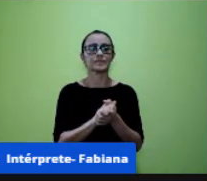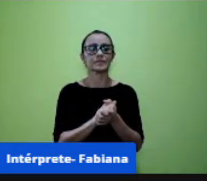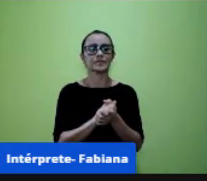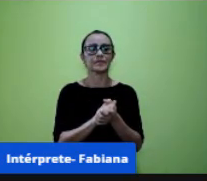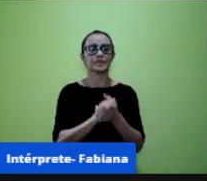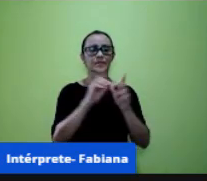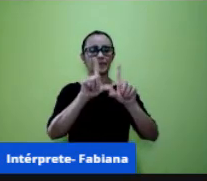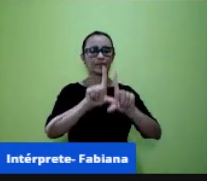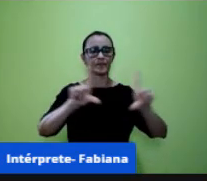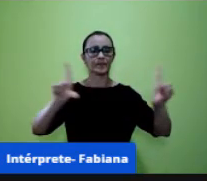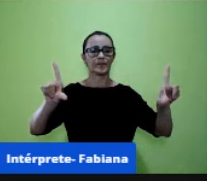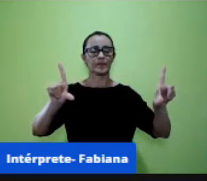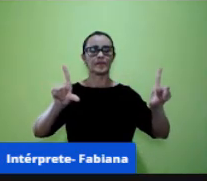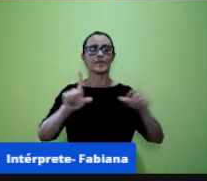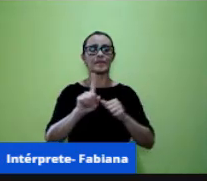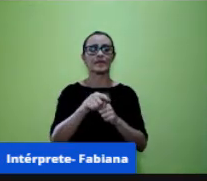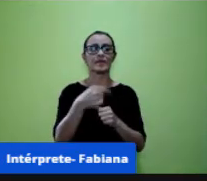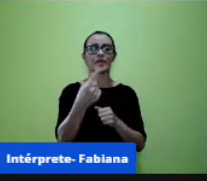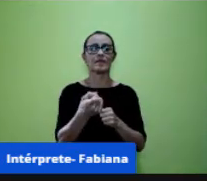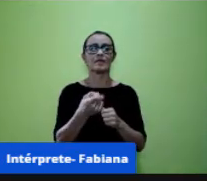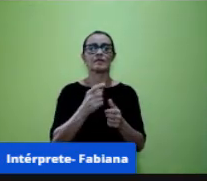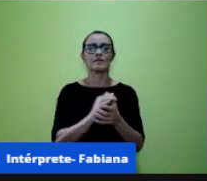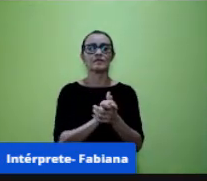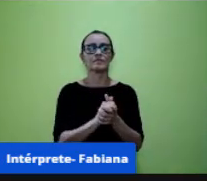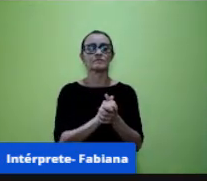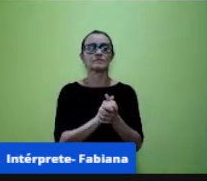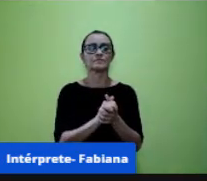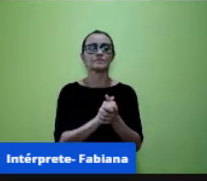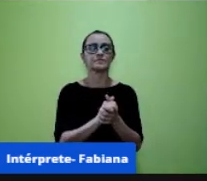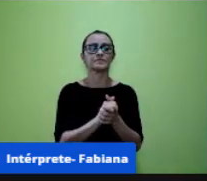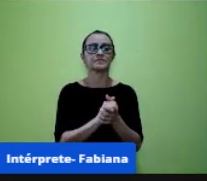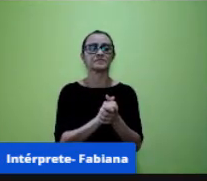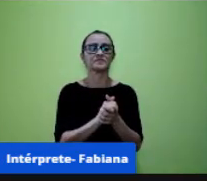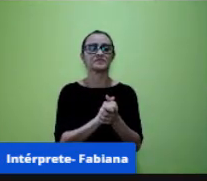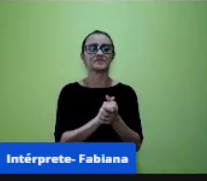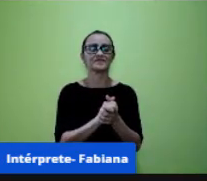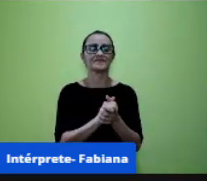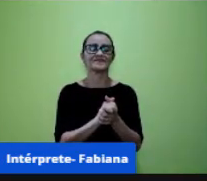não sei se alguém se a gente vai falar sou eu que vou falar